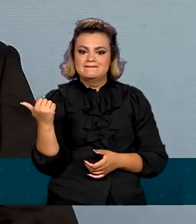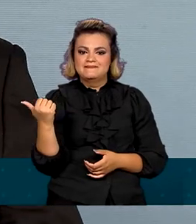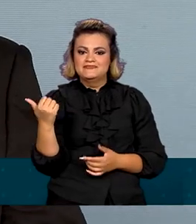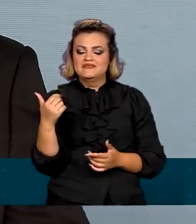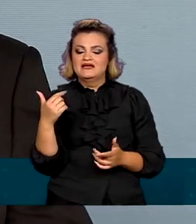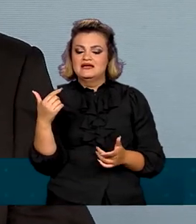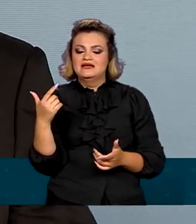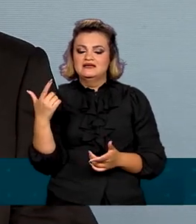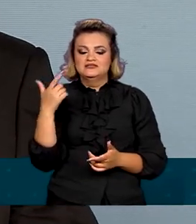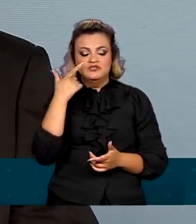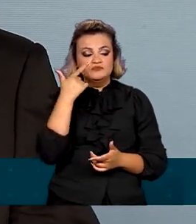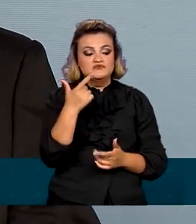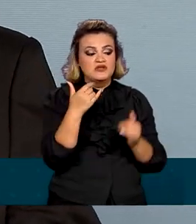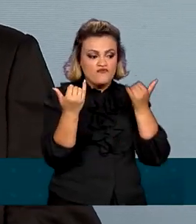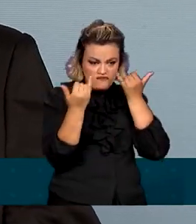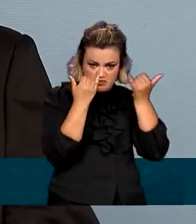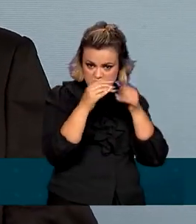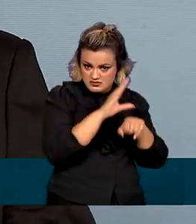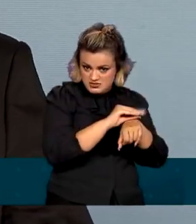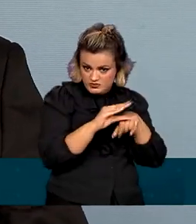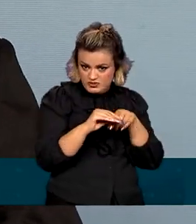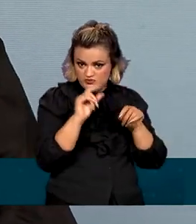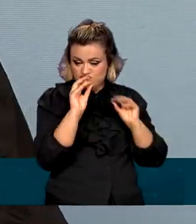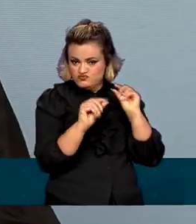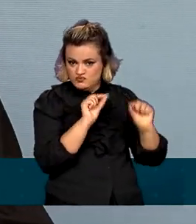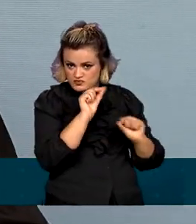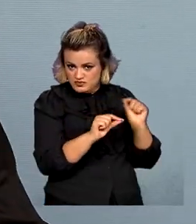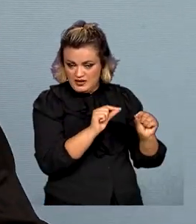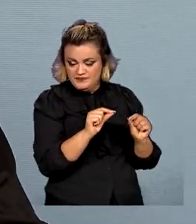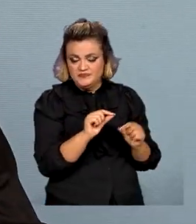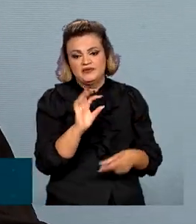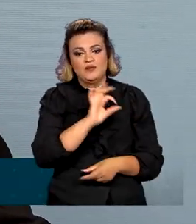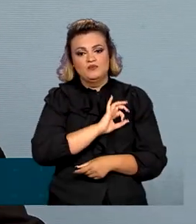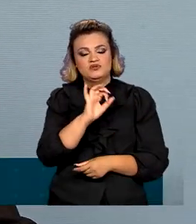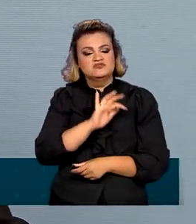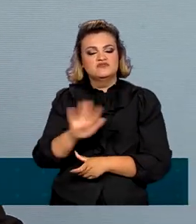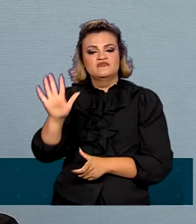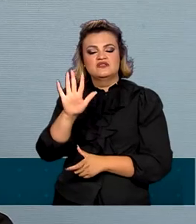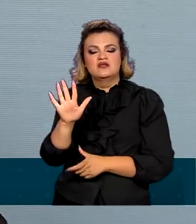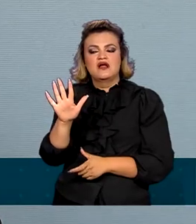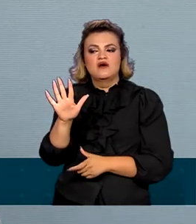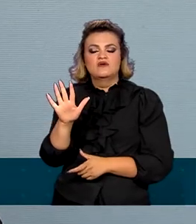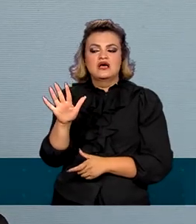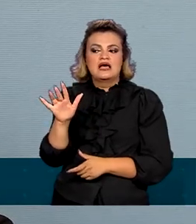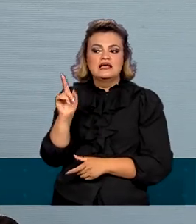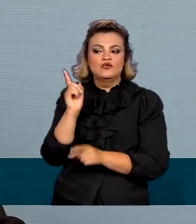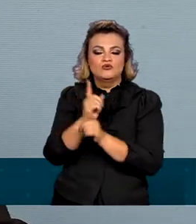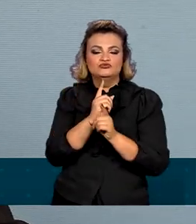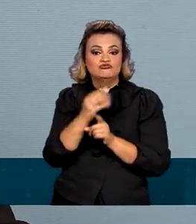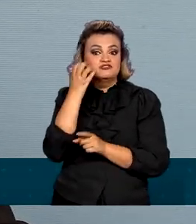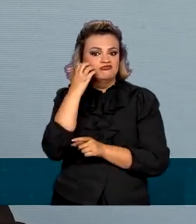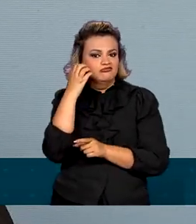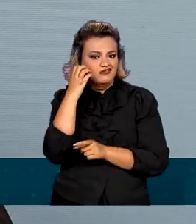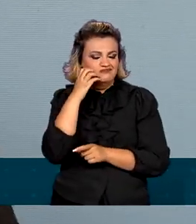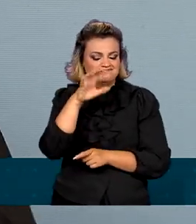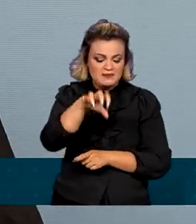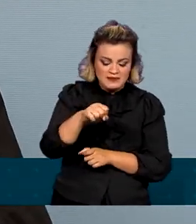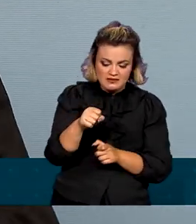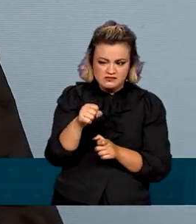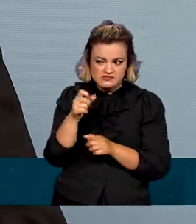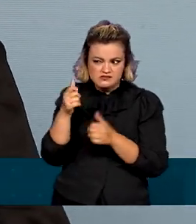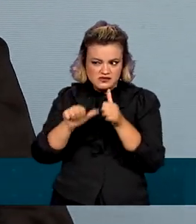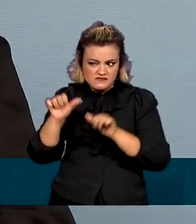extração dos dados, a Polícia Federal no tocante aos celulares apreendidos. Nós estamos